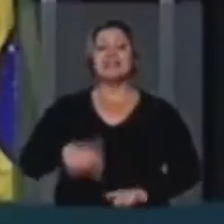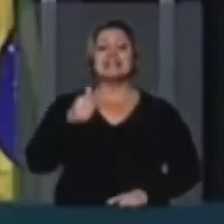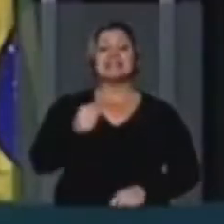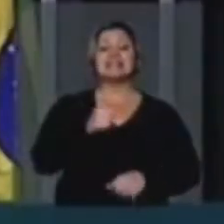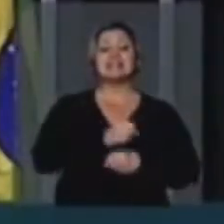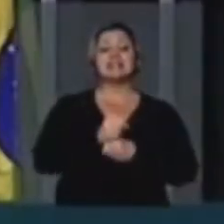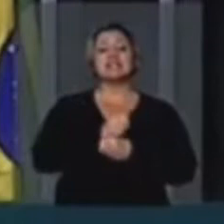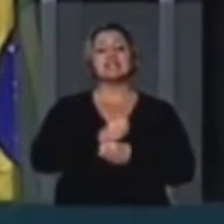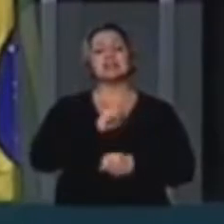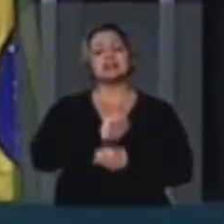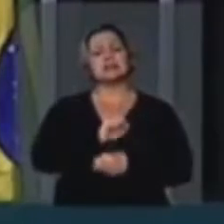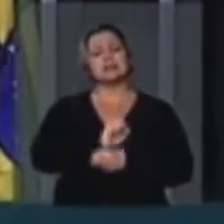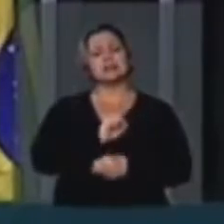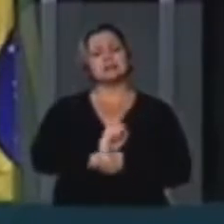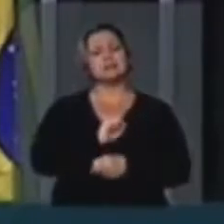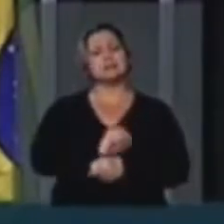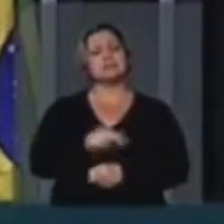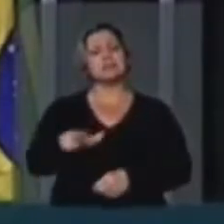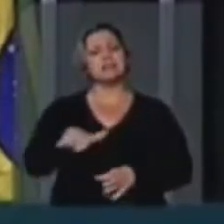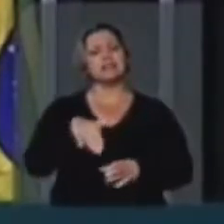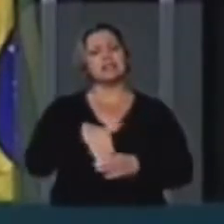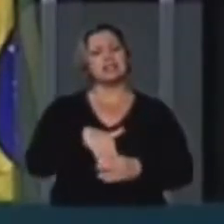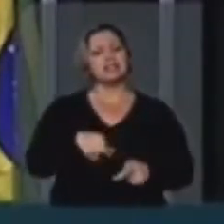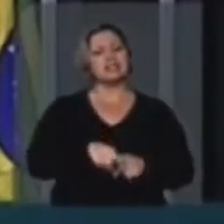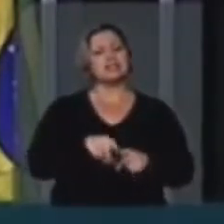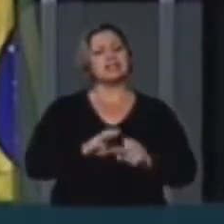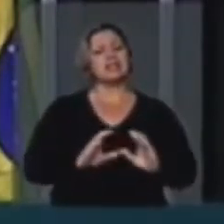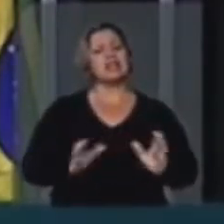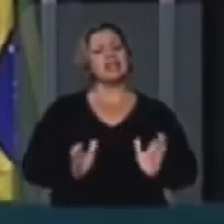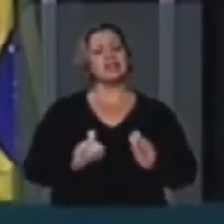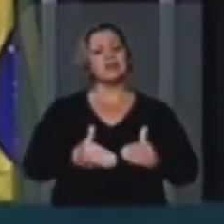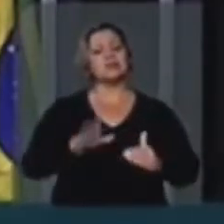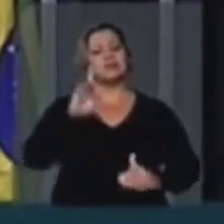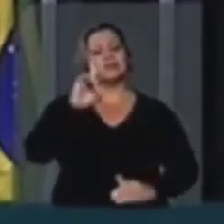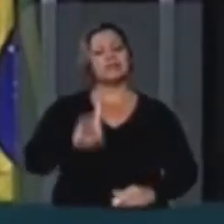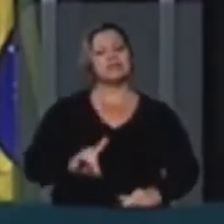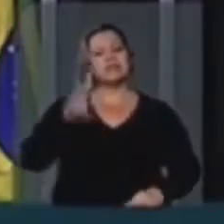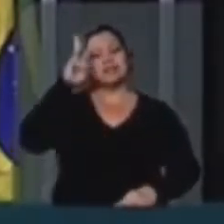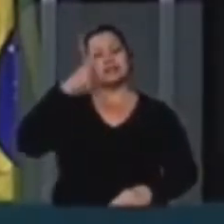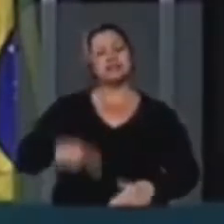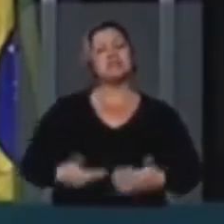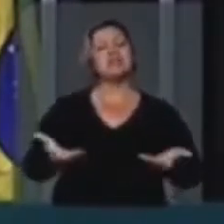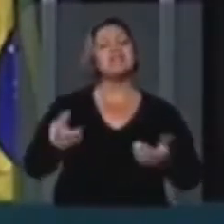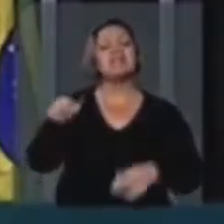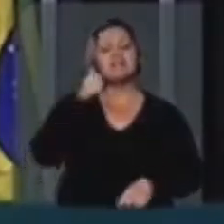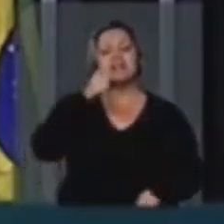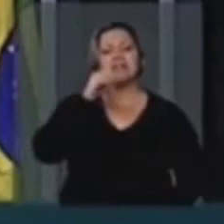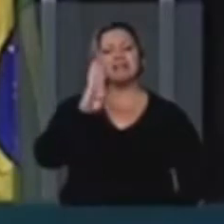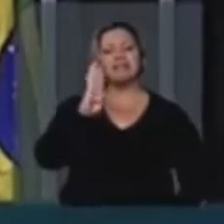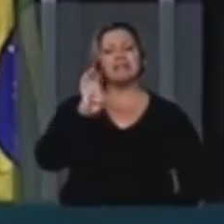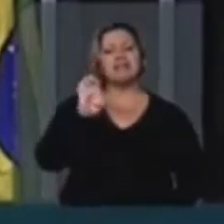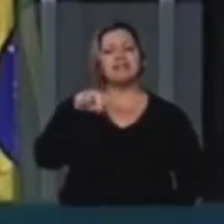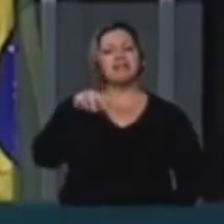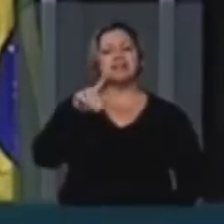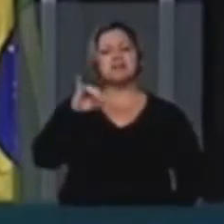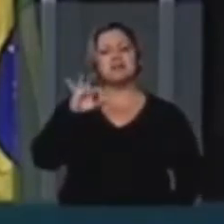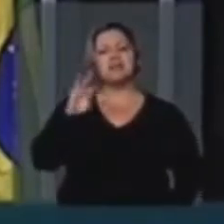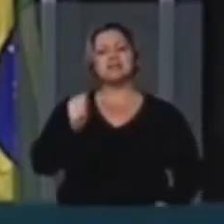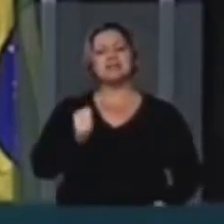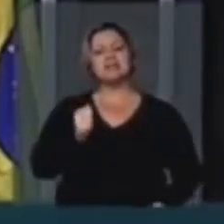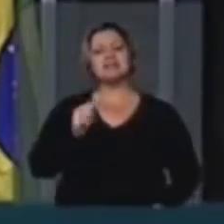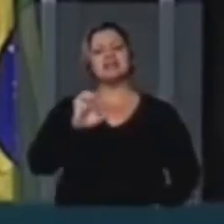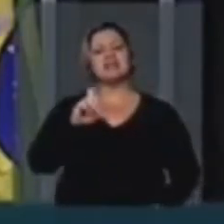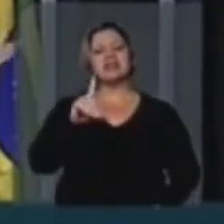sete anos parado na Comissão de Direitos Humanos Cadê a Benedita da Silva, Edson Santos,